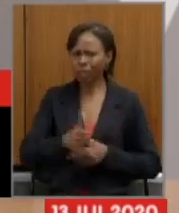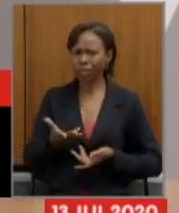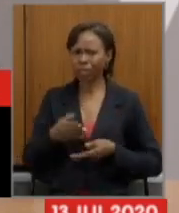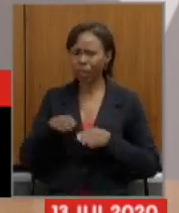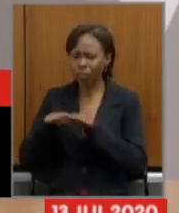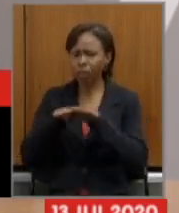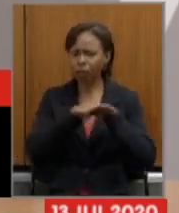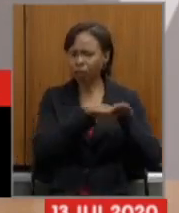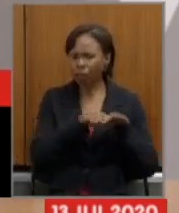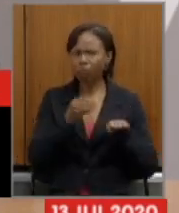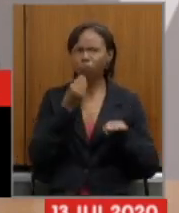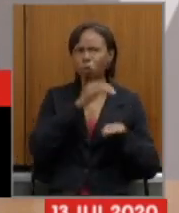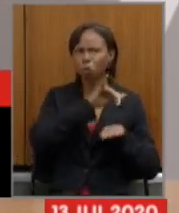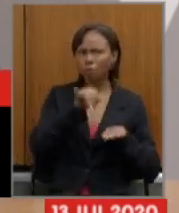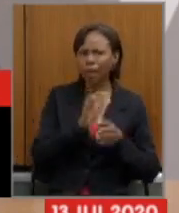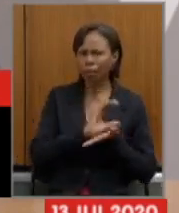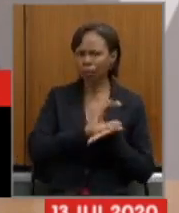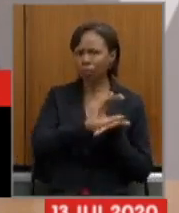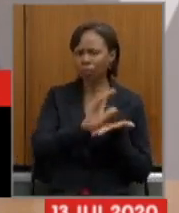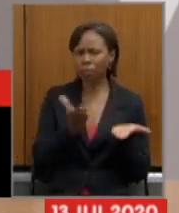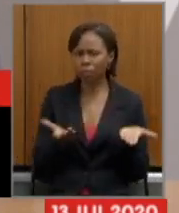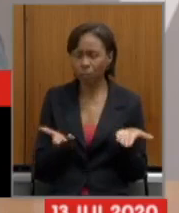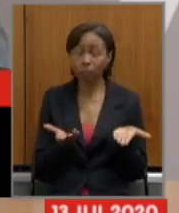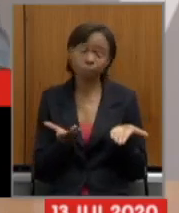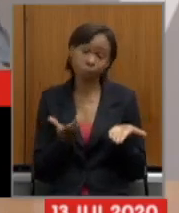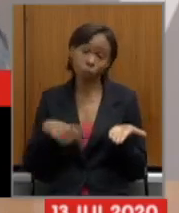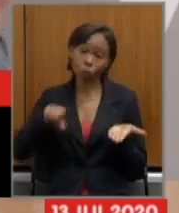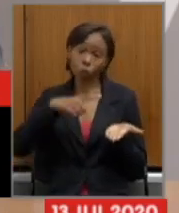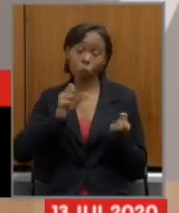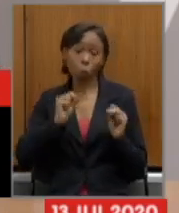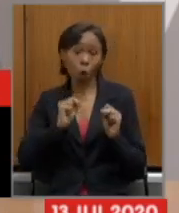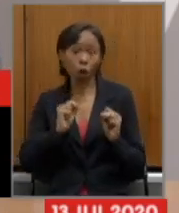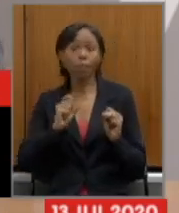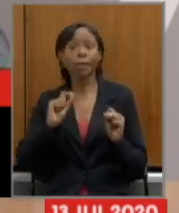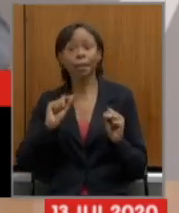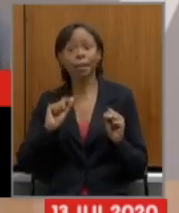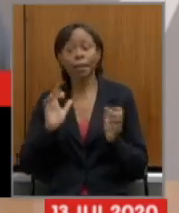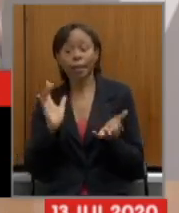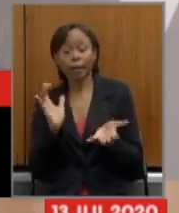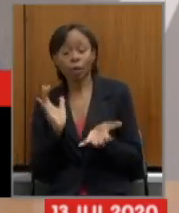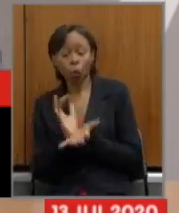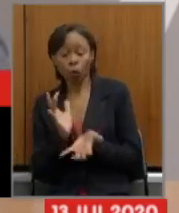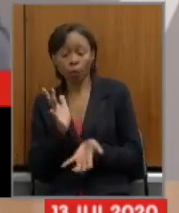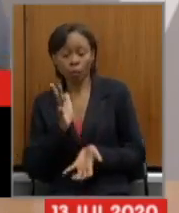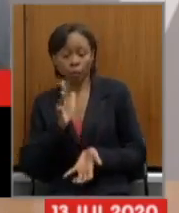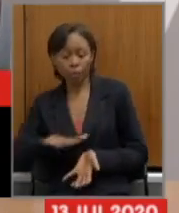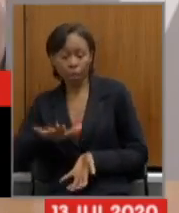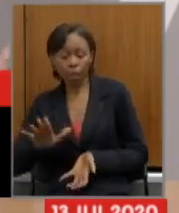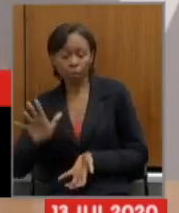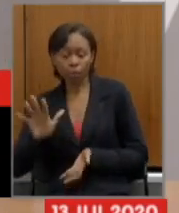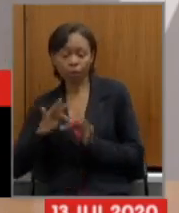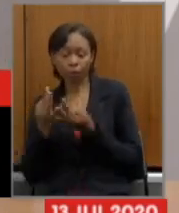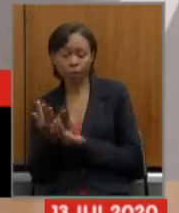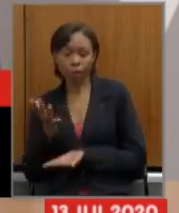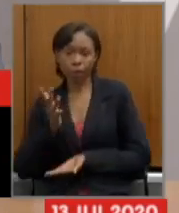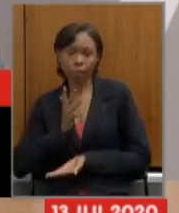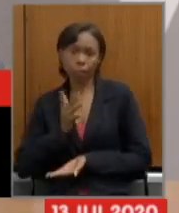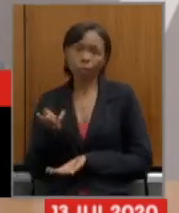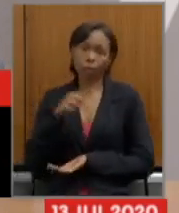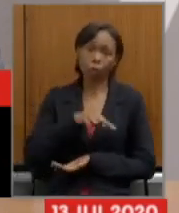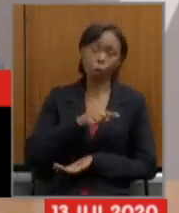igualdade de oportunidades para que a gente possa ter crianças ricas crianças de famílias ricas crianças de famílias pobres